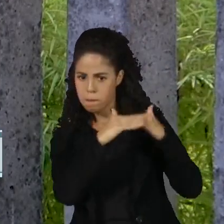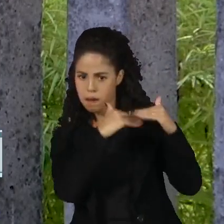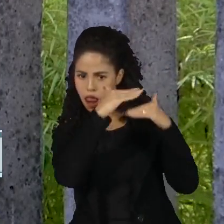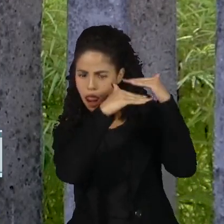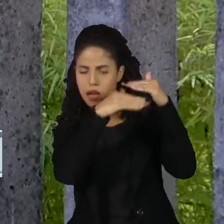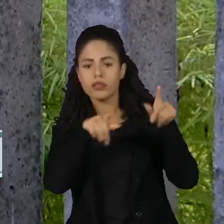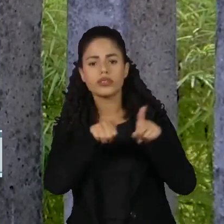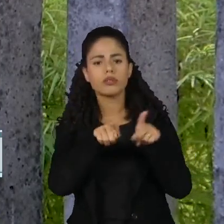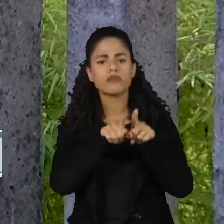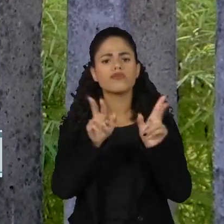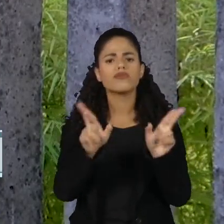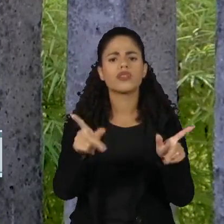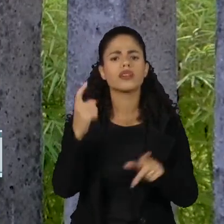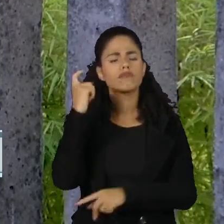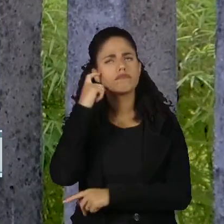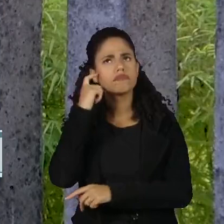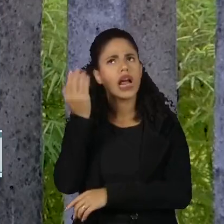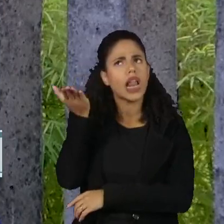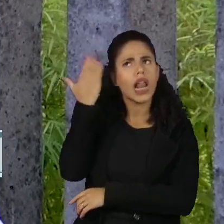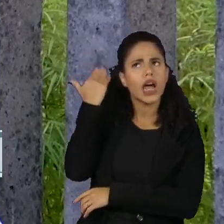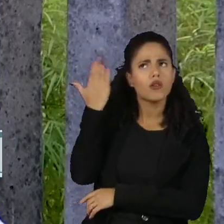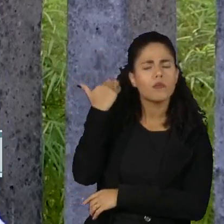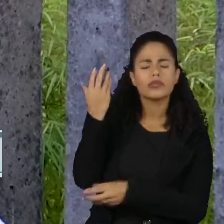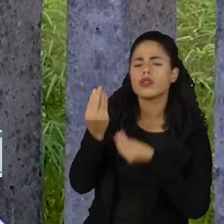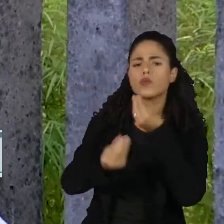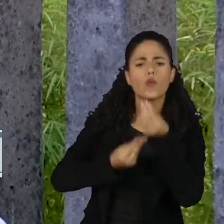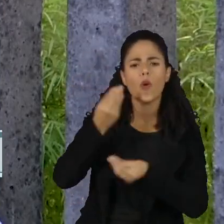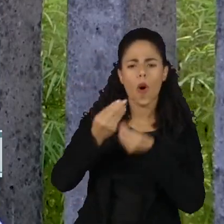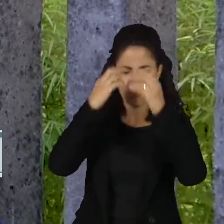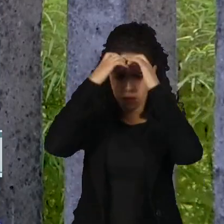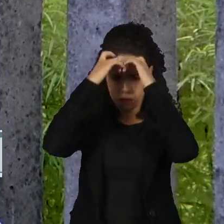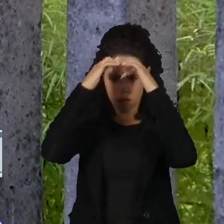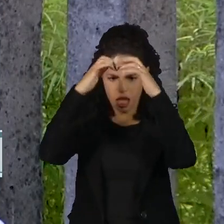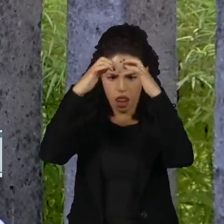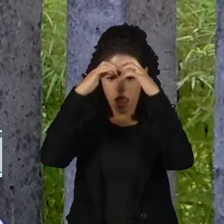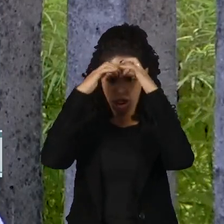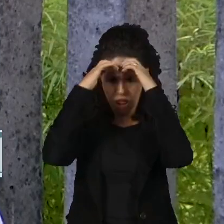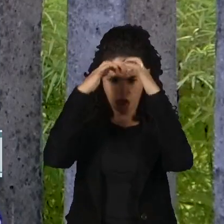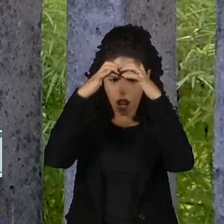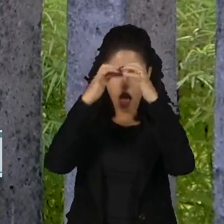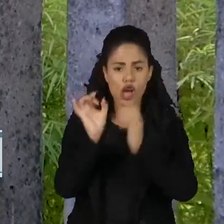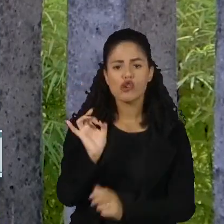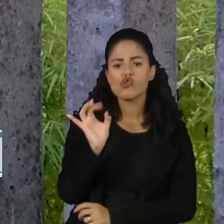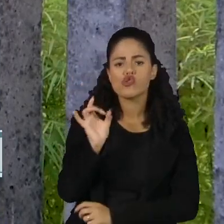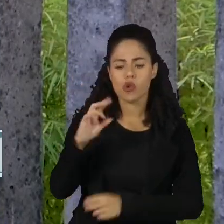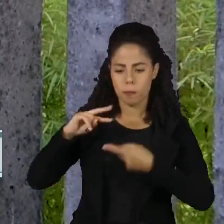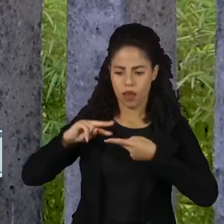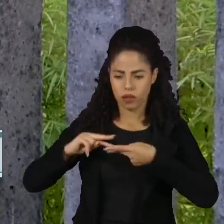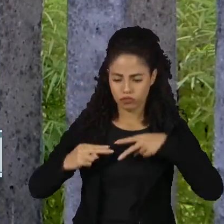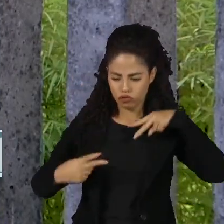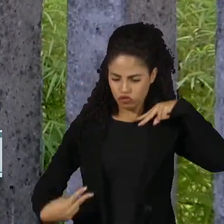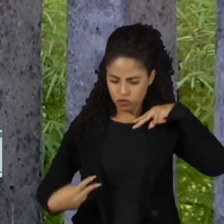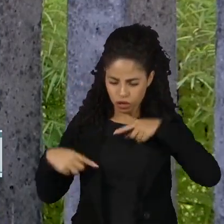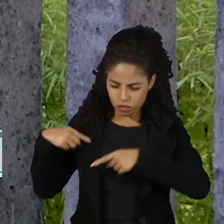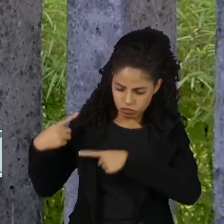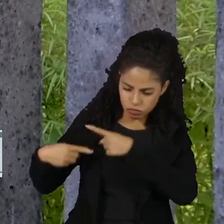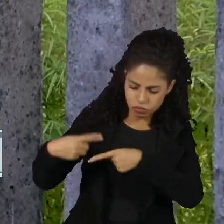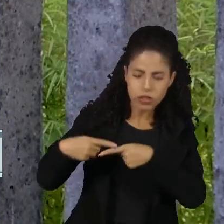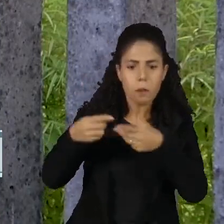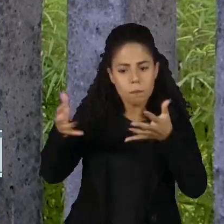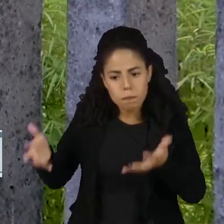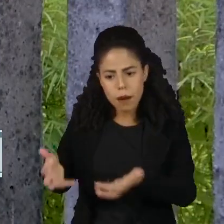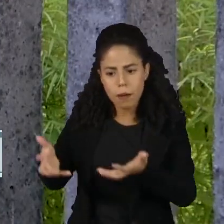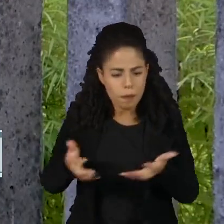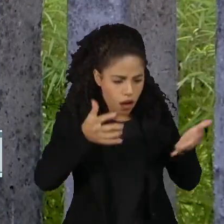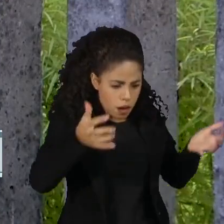Ao contrário do que se pensava no passado, a estrutura cerebral não é determinada apenas pela genética, e sim pelos estímulos